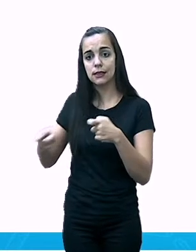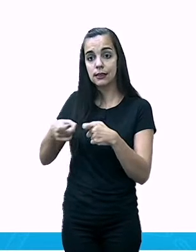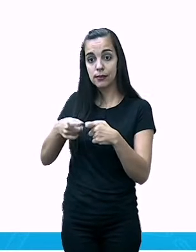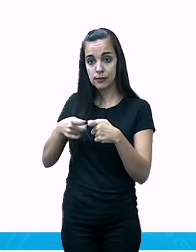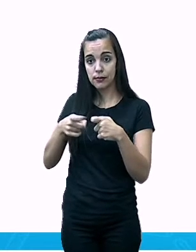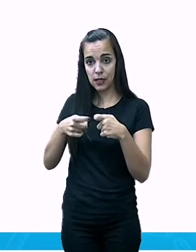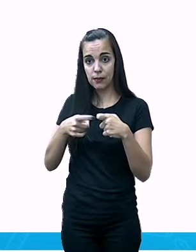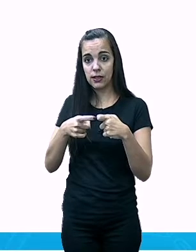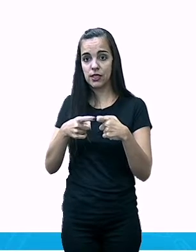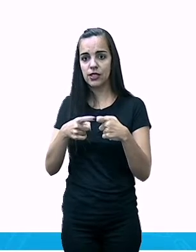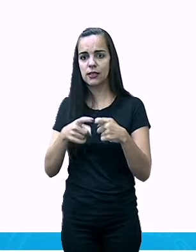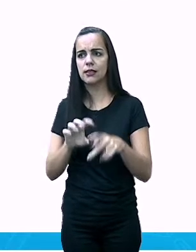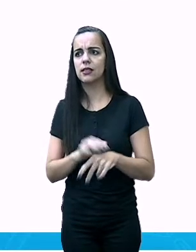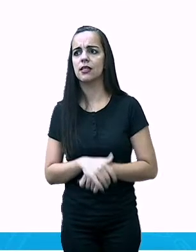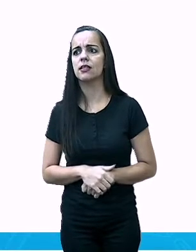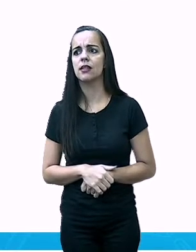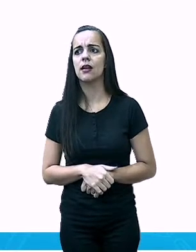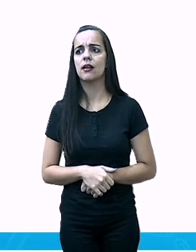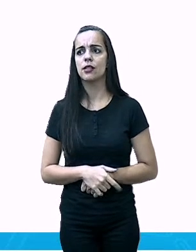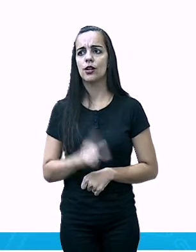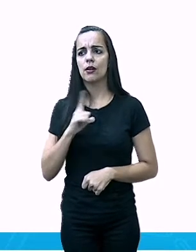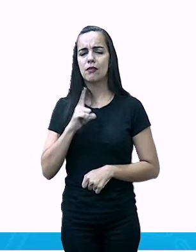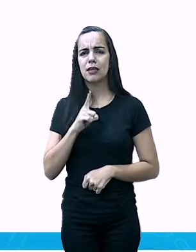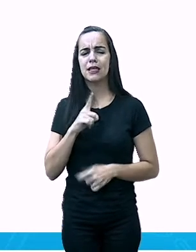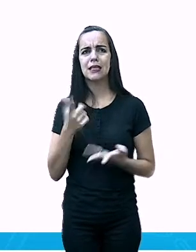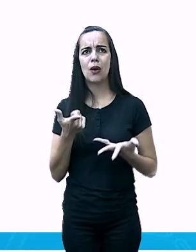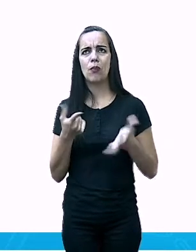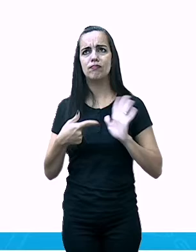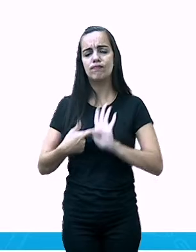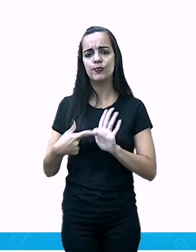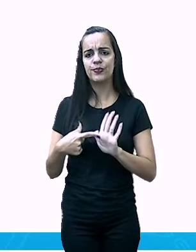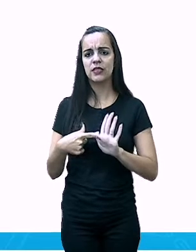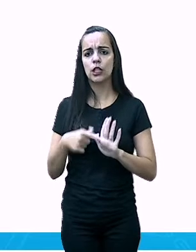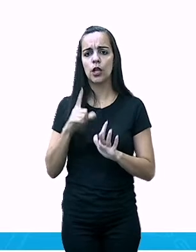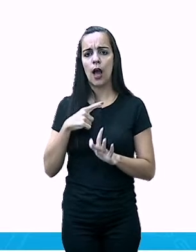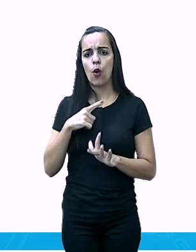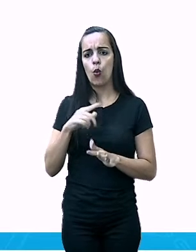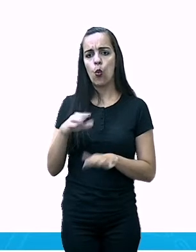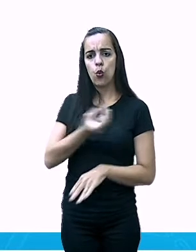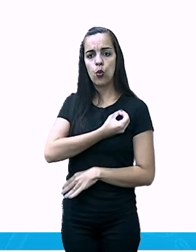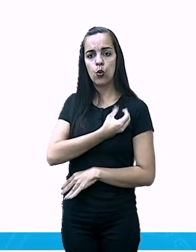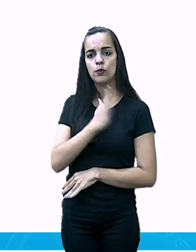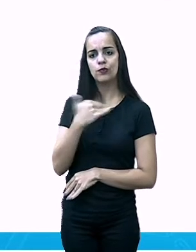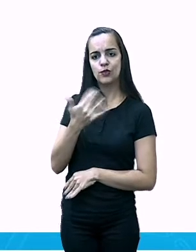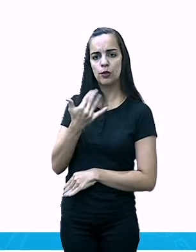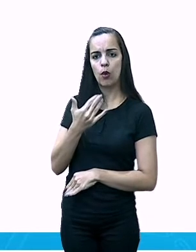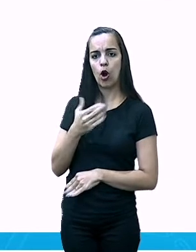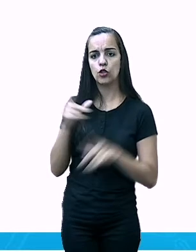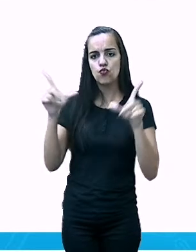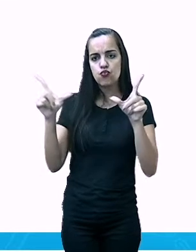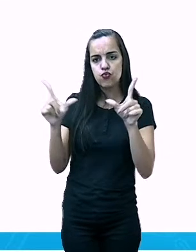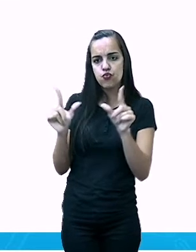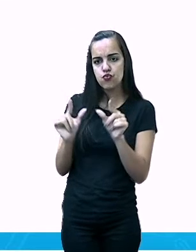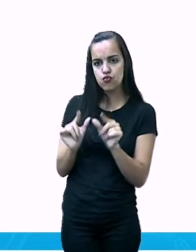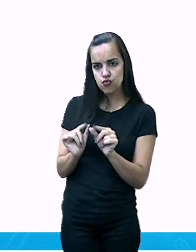caindo drasticamente. Isso é um bom índice.